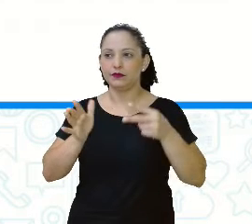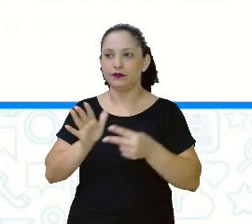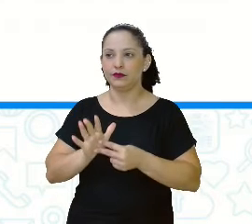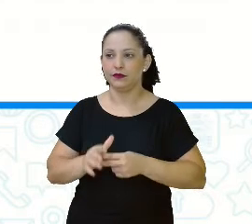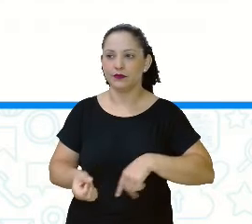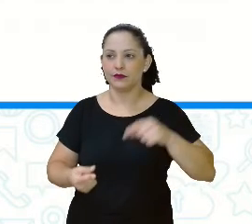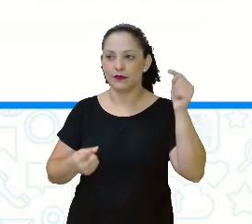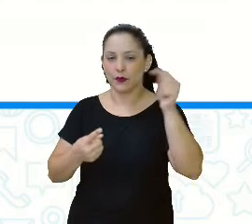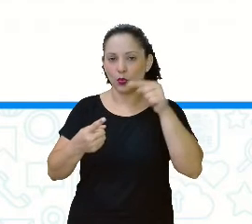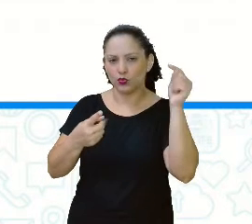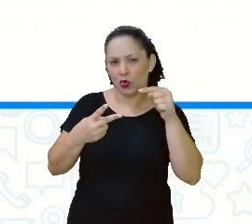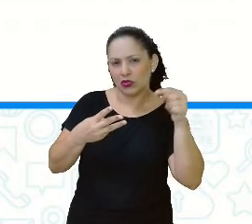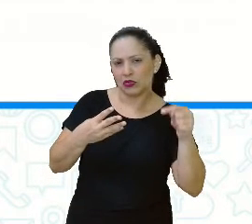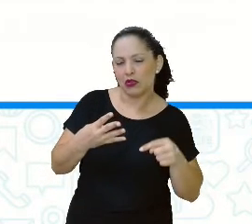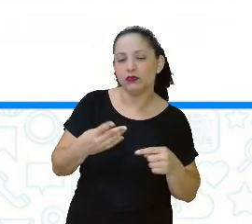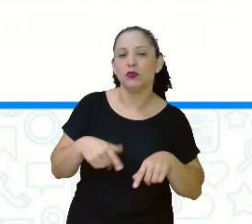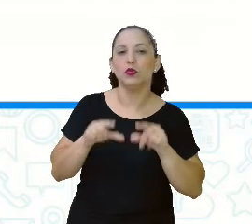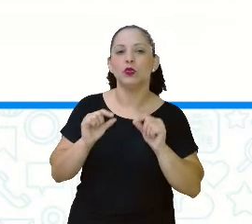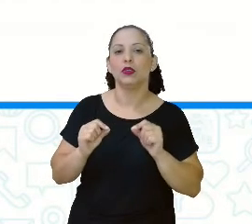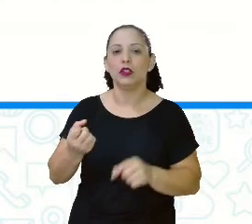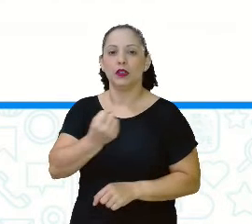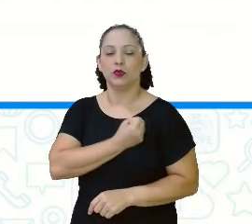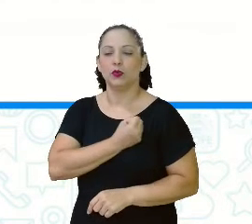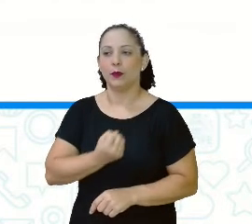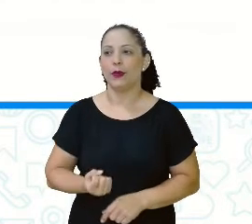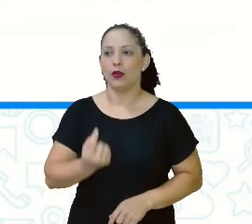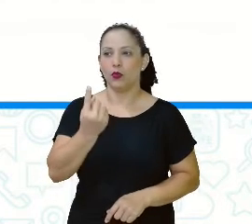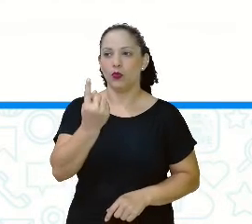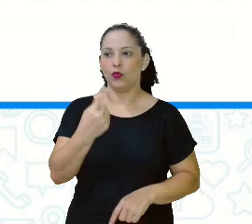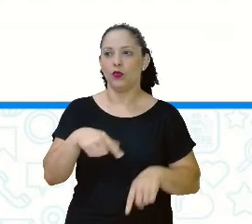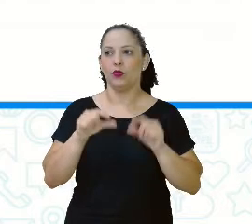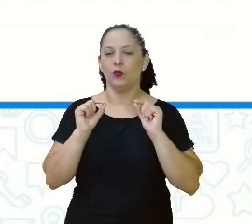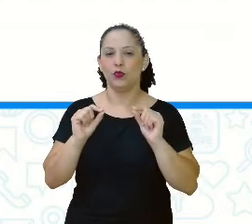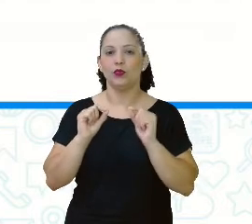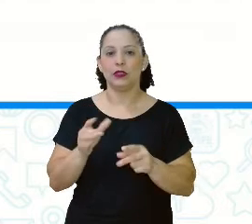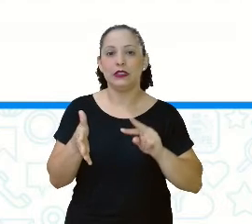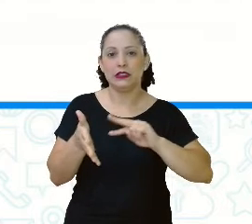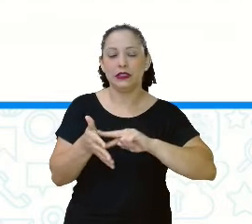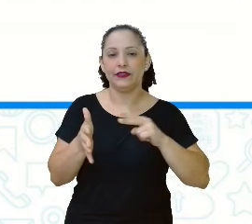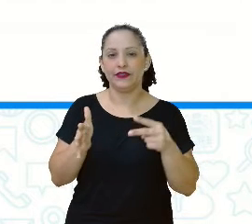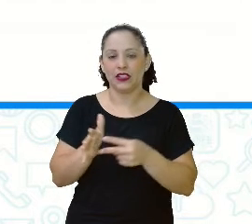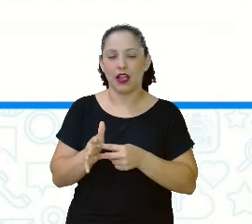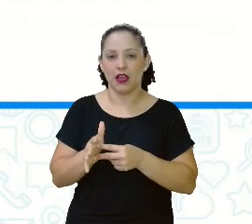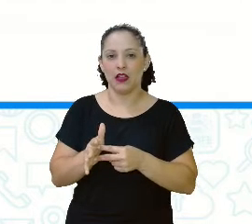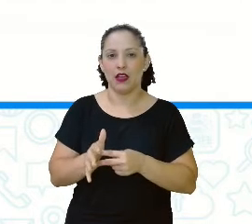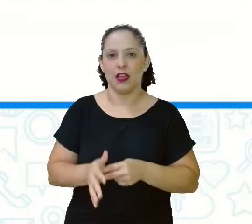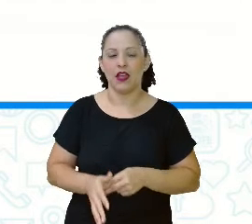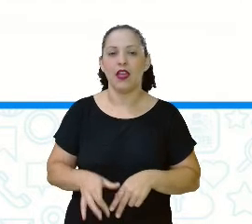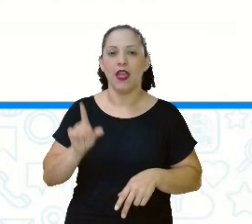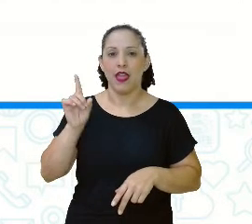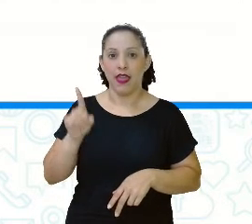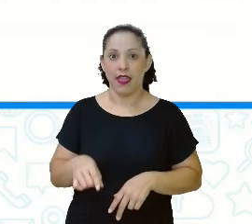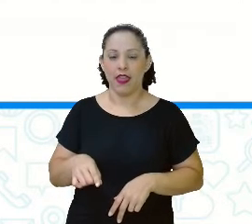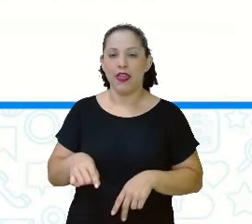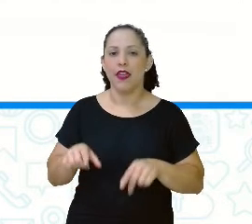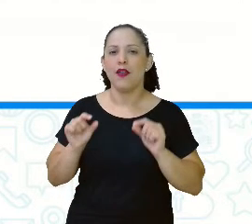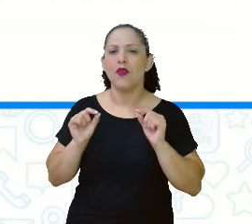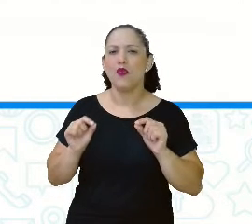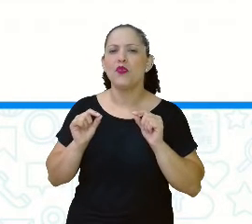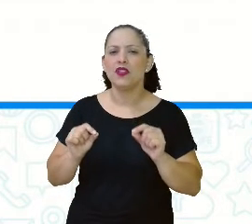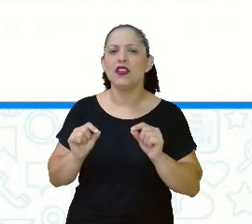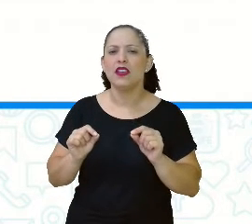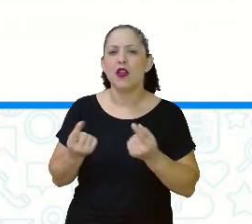Então, o significado um. Ato ou efeito de voltar em sentido oposto ao